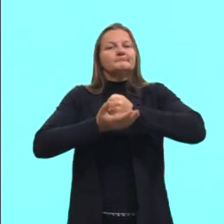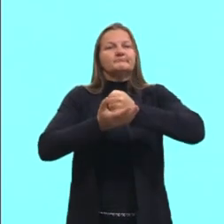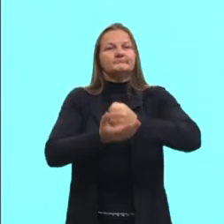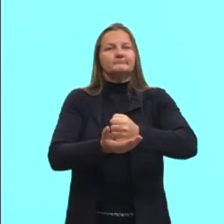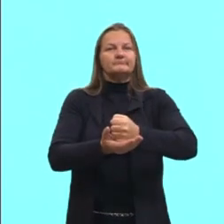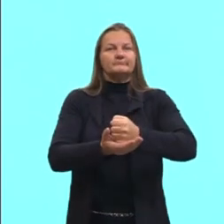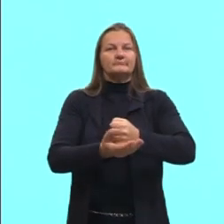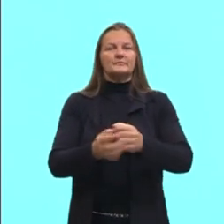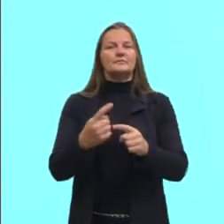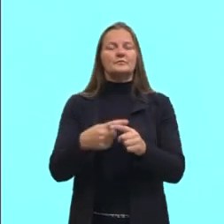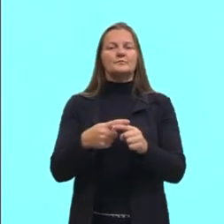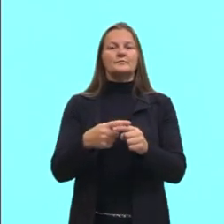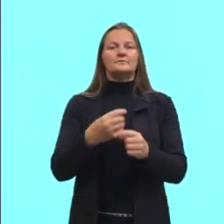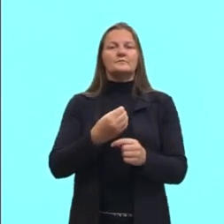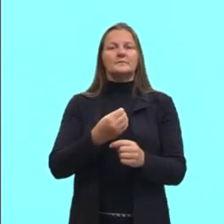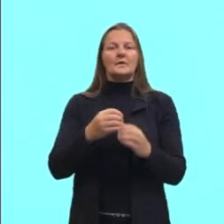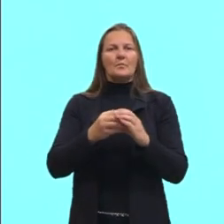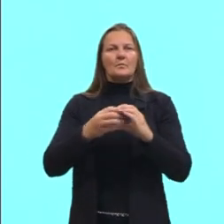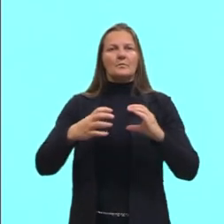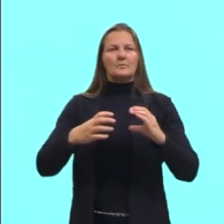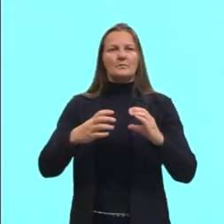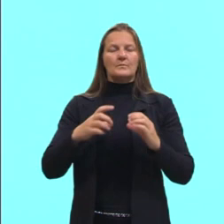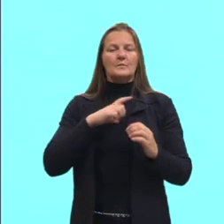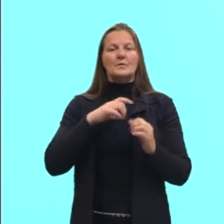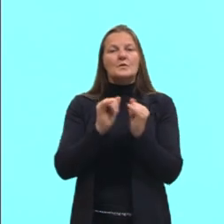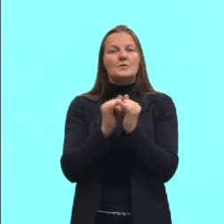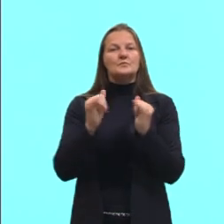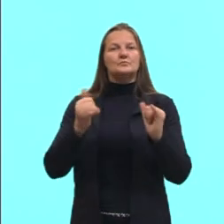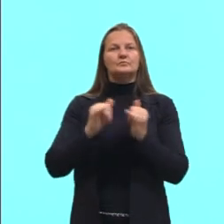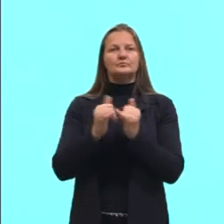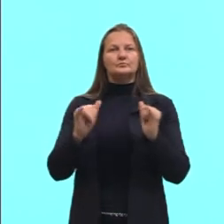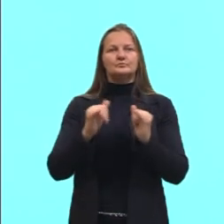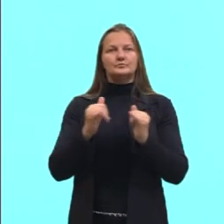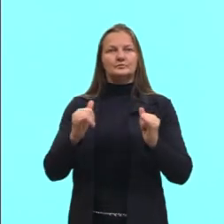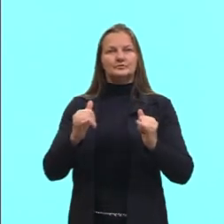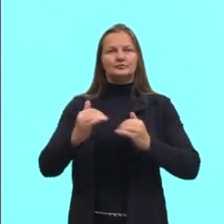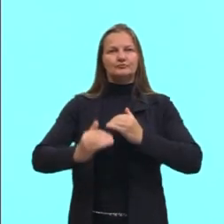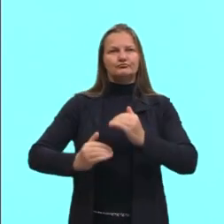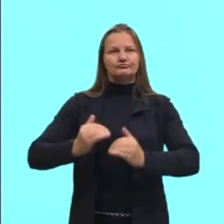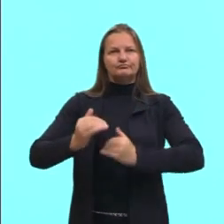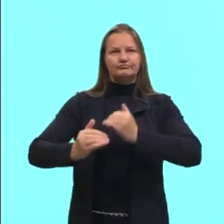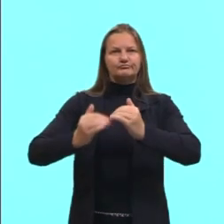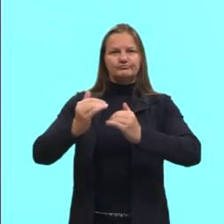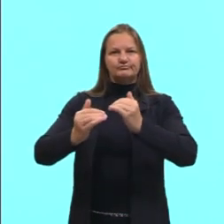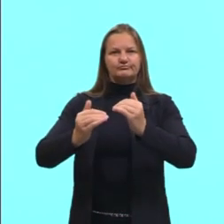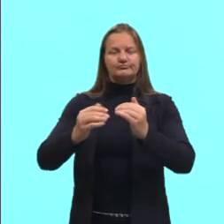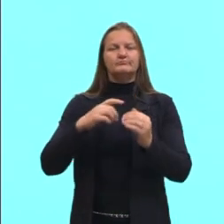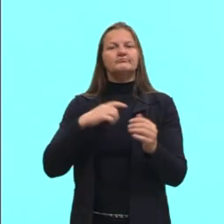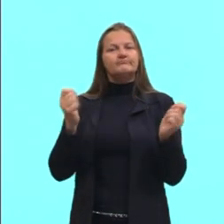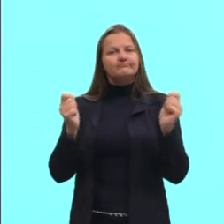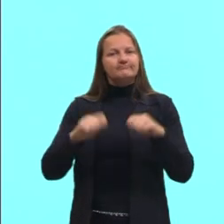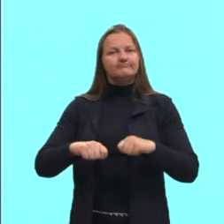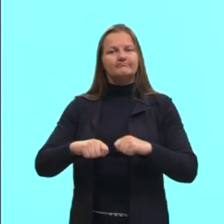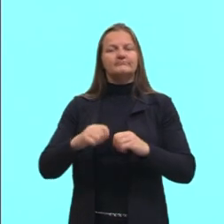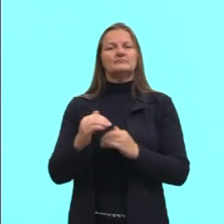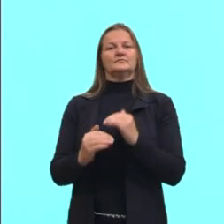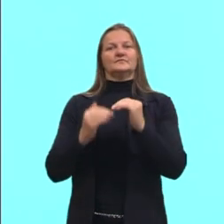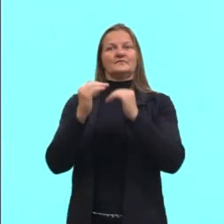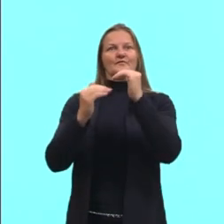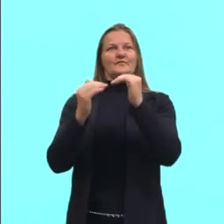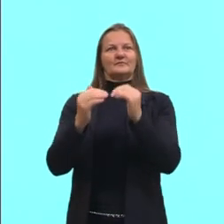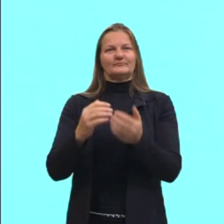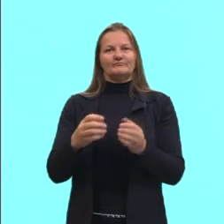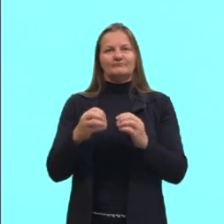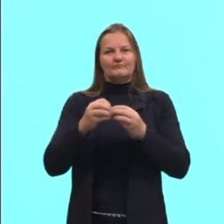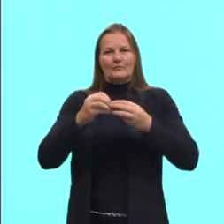porque esses seres maiores forneceram energia para essa célula maior poder desenvolver melhor